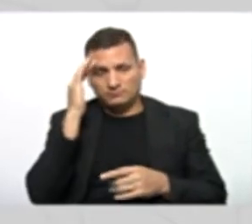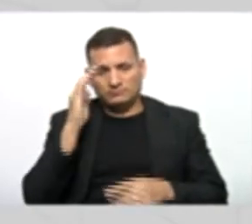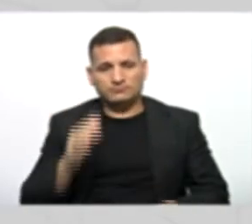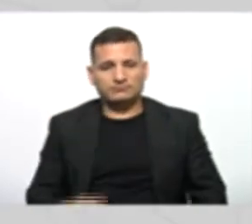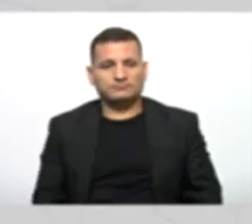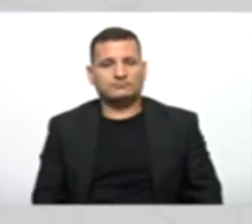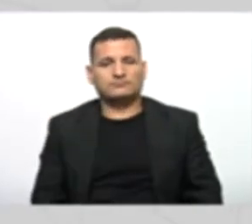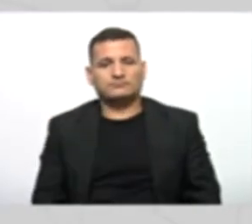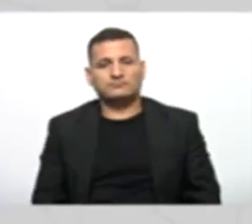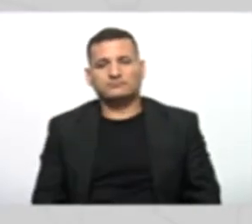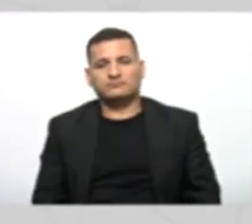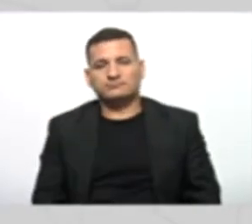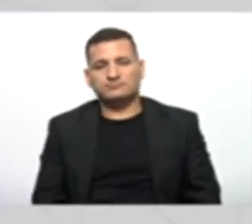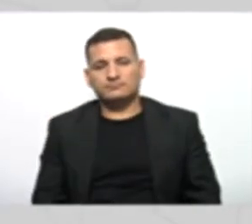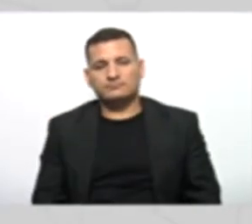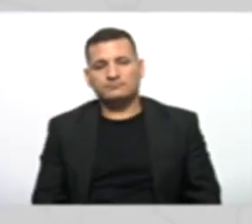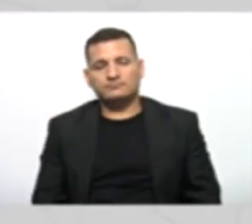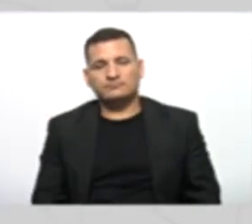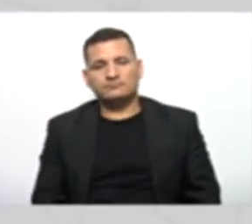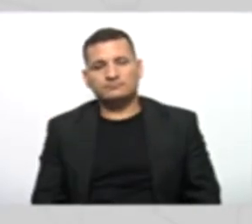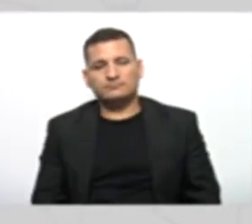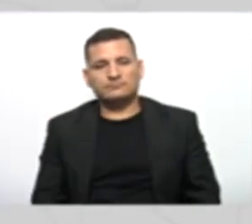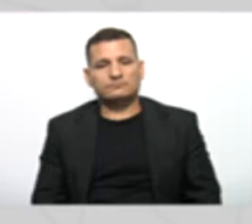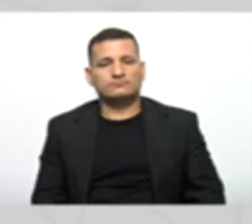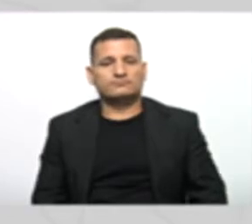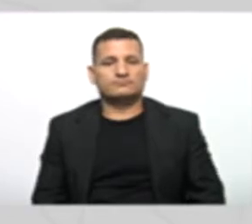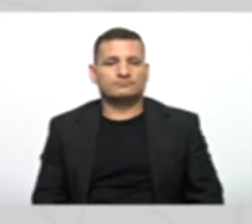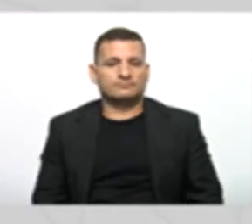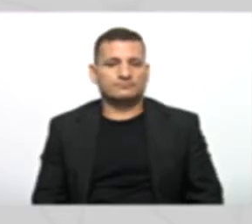Ok? Deixa eu apagar primeiro.